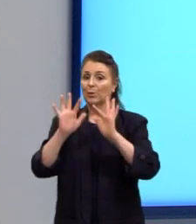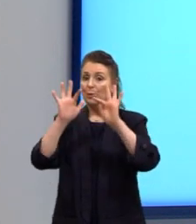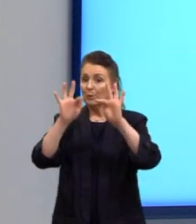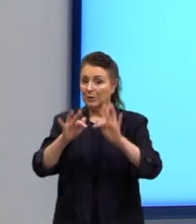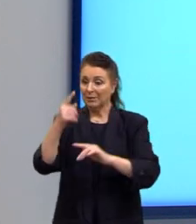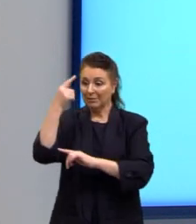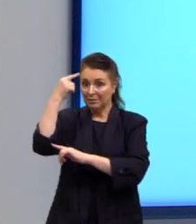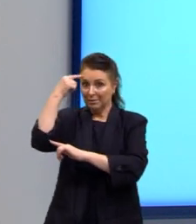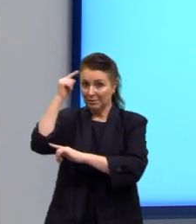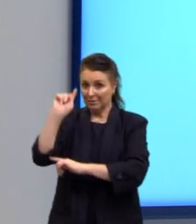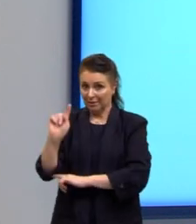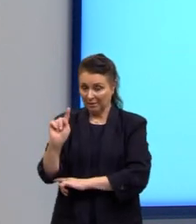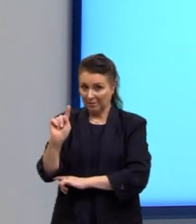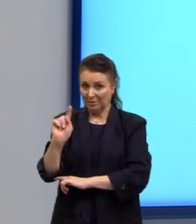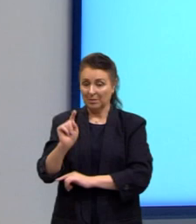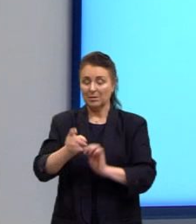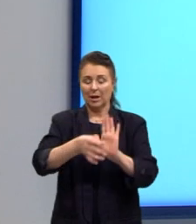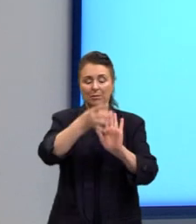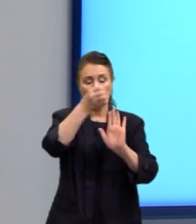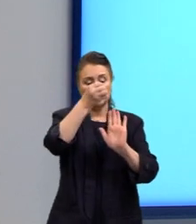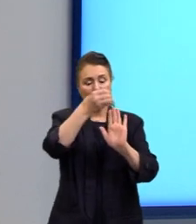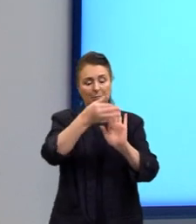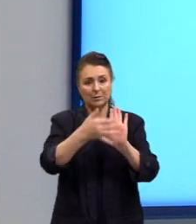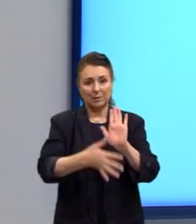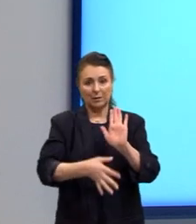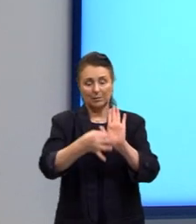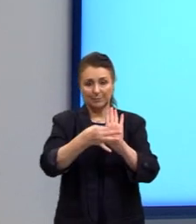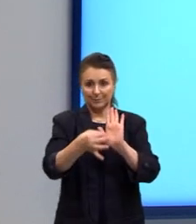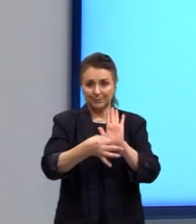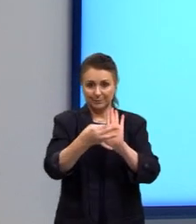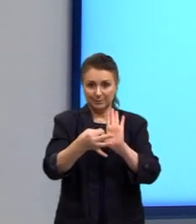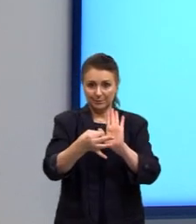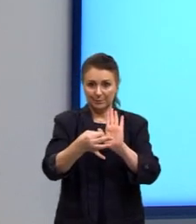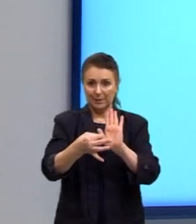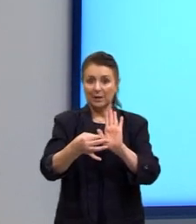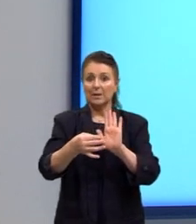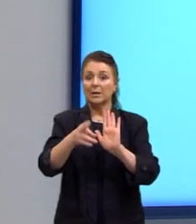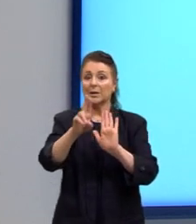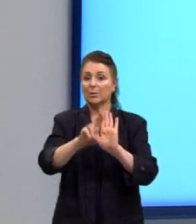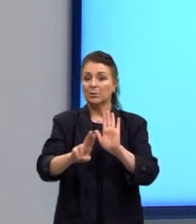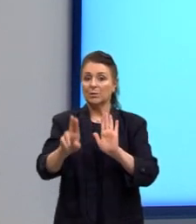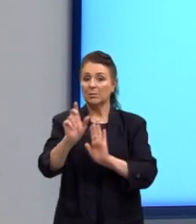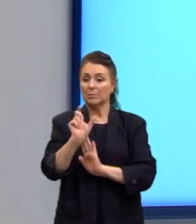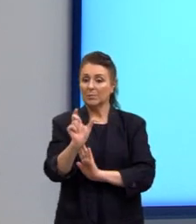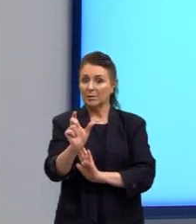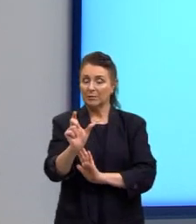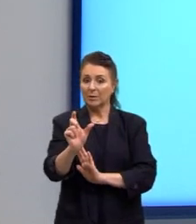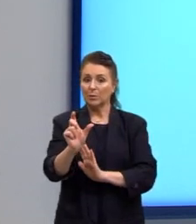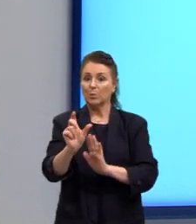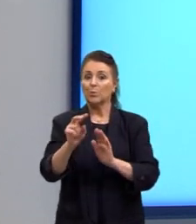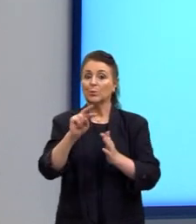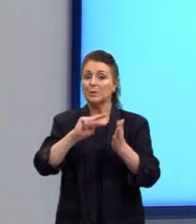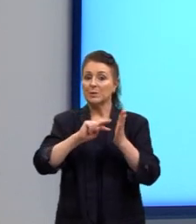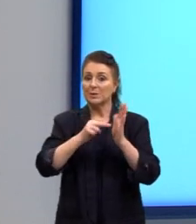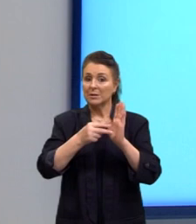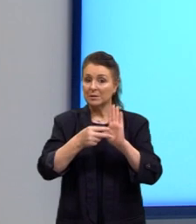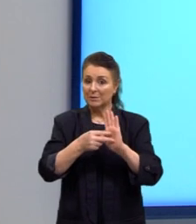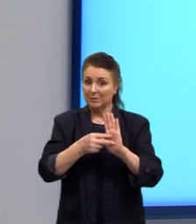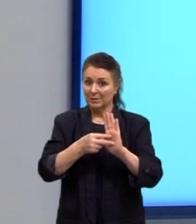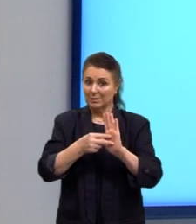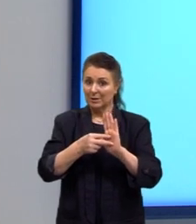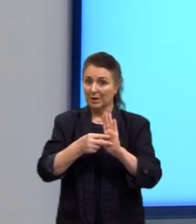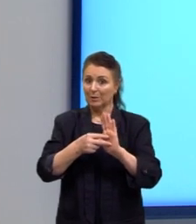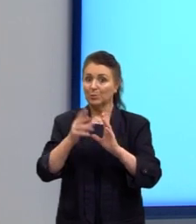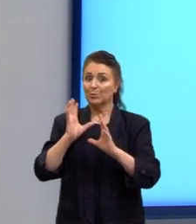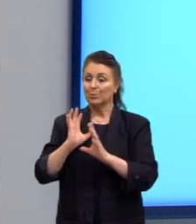argumentadas e para isso deve-se partir de uma palavra que tenha o significado de conclusão e